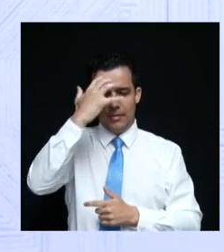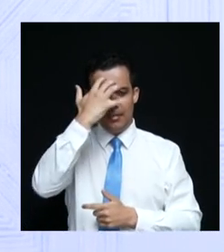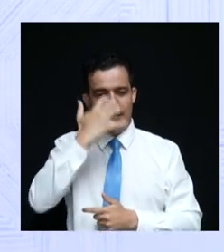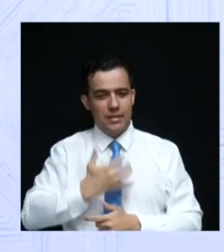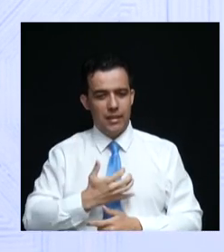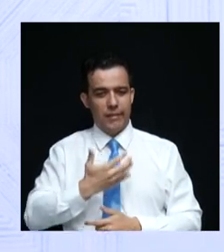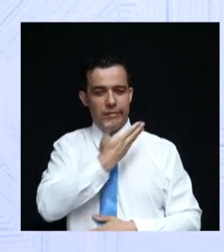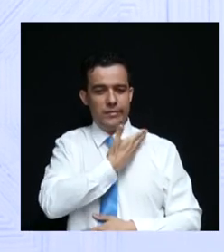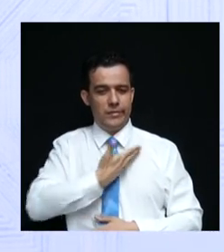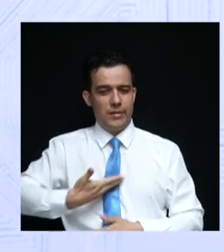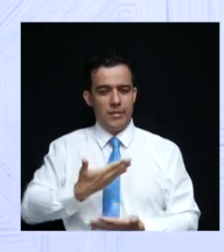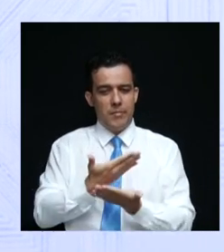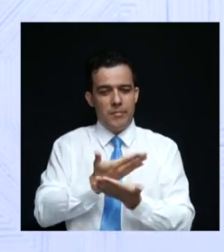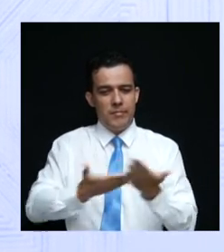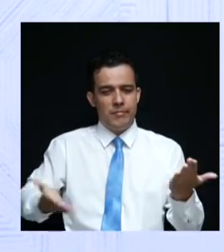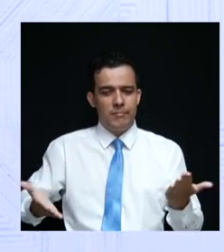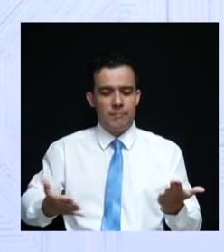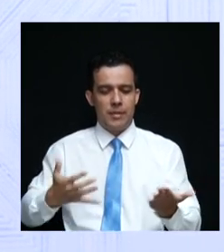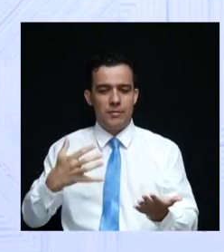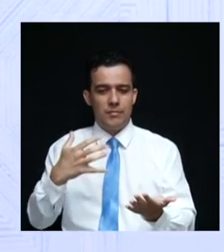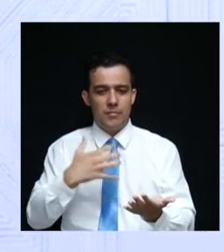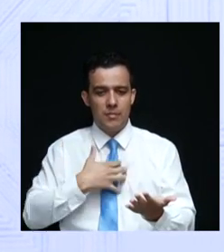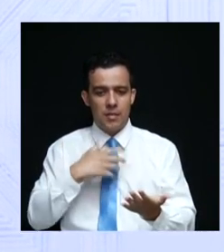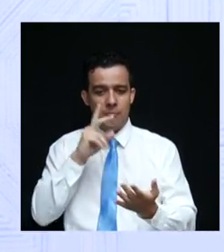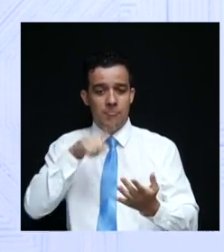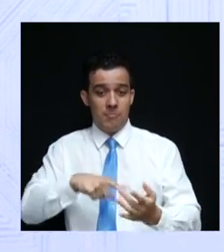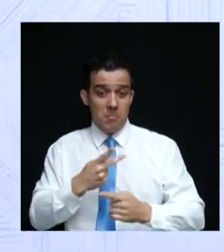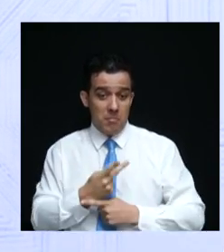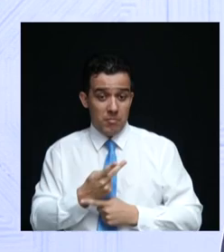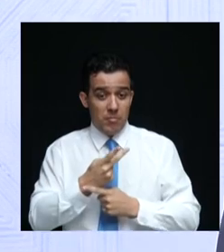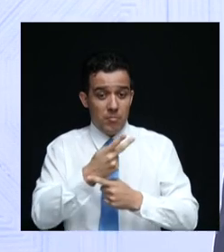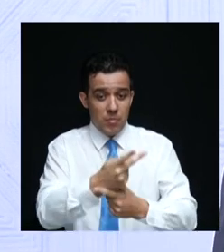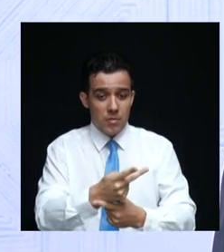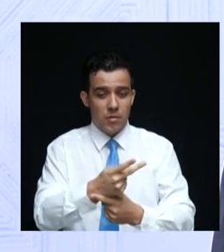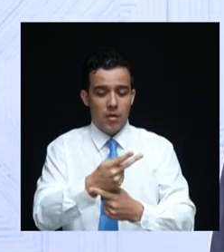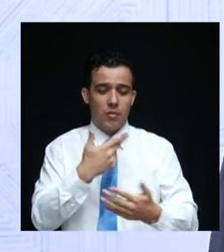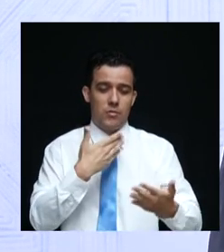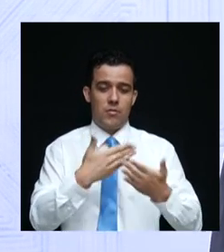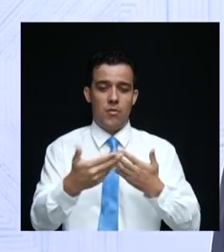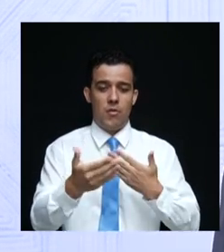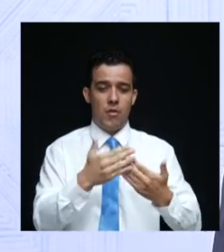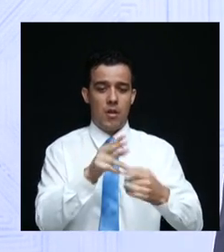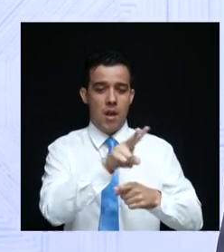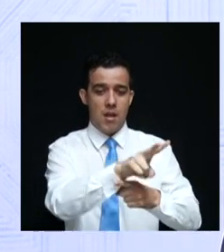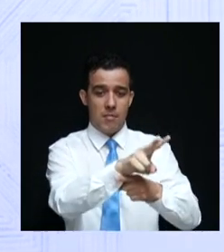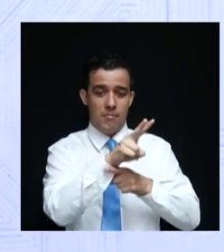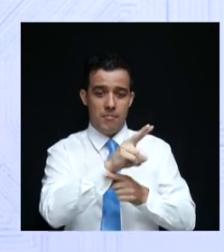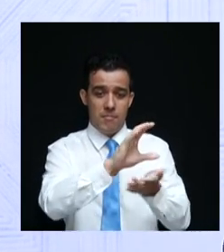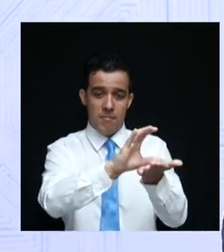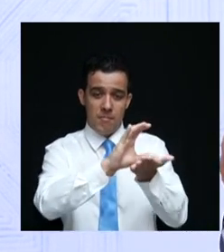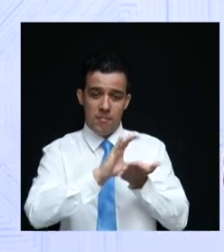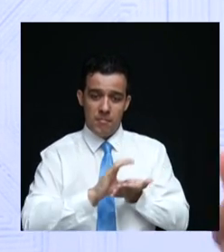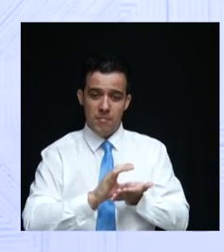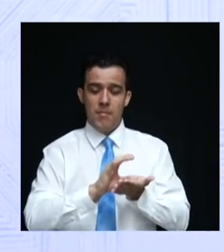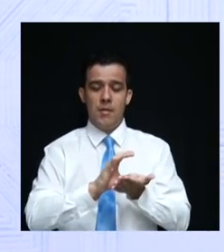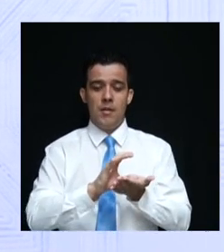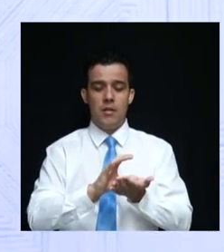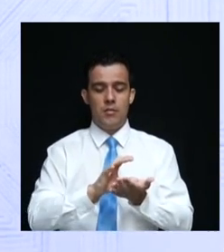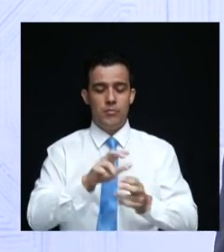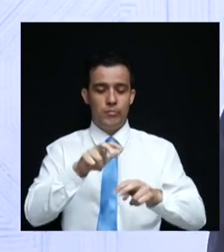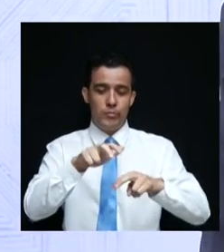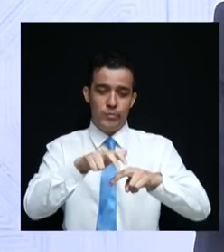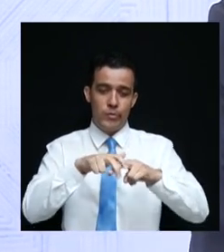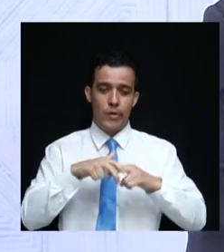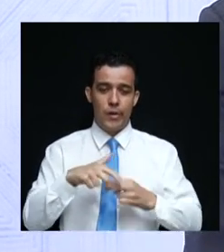condição até de poder recorrer-se a qualquer empréstimo público, por não ter hoje